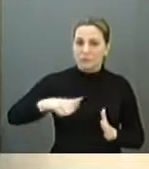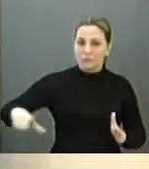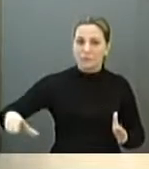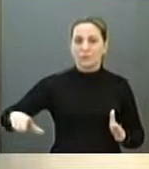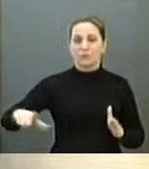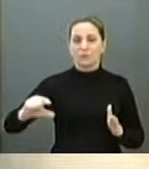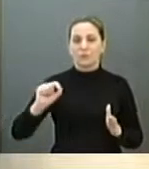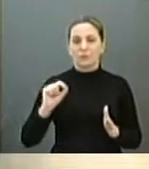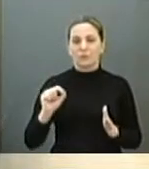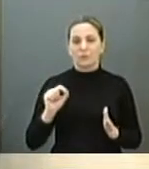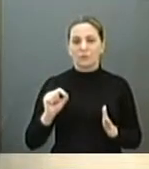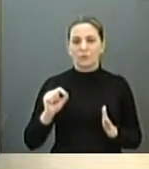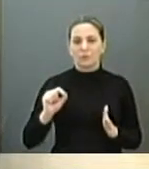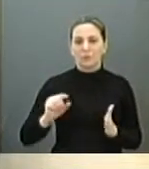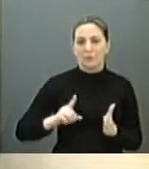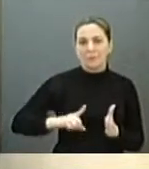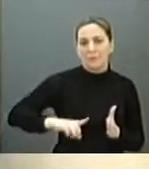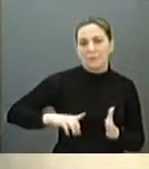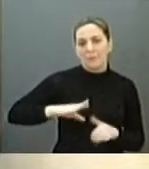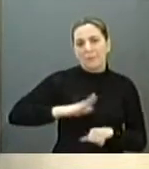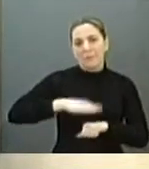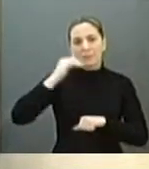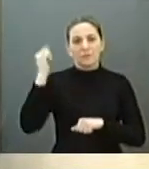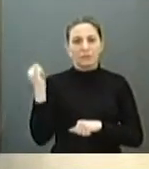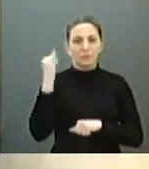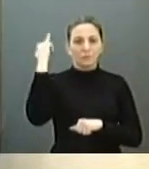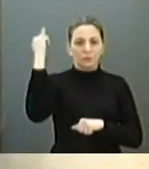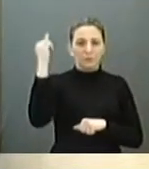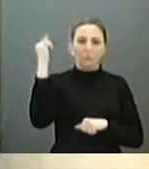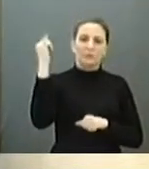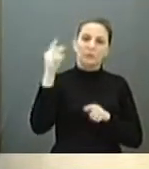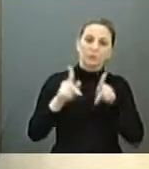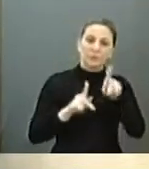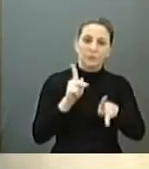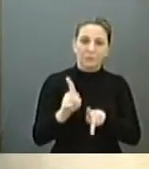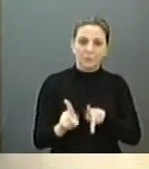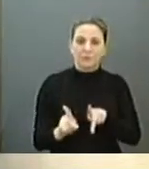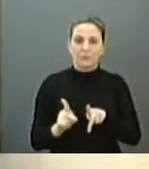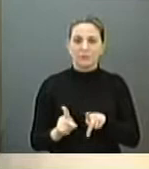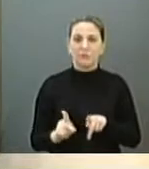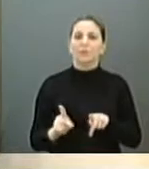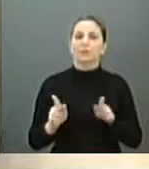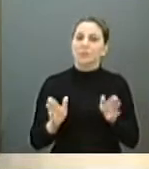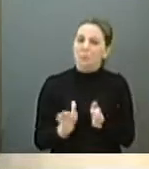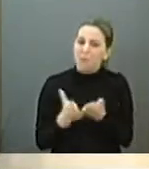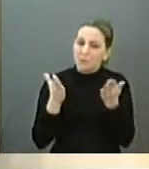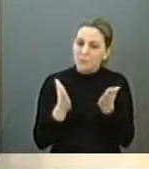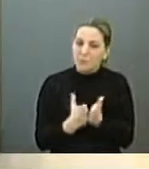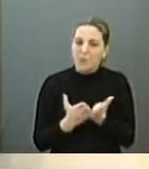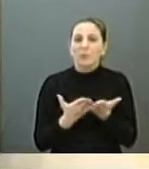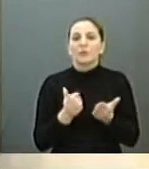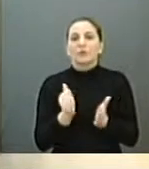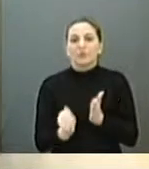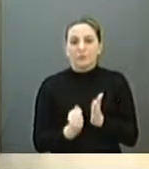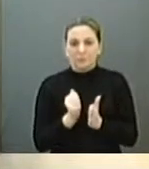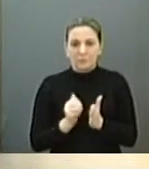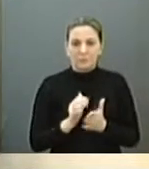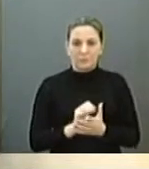que são mais necessários para a população mais carente da cidade de Araraquara.